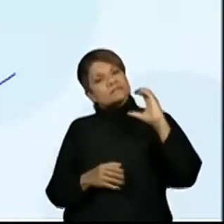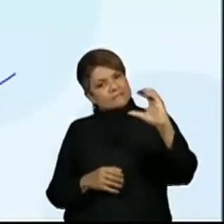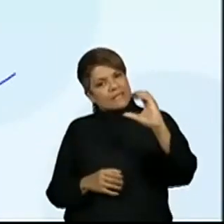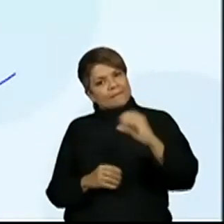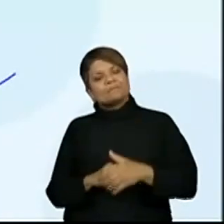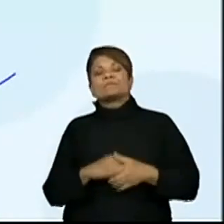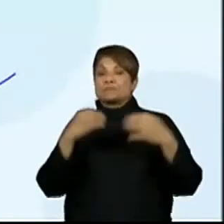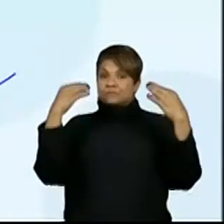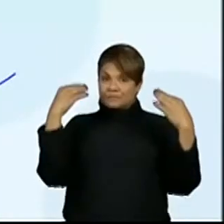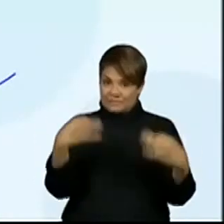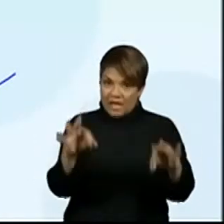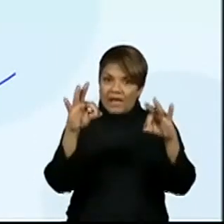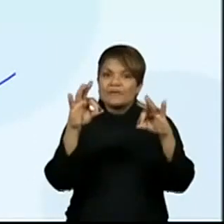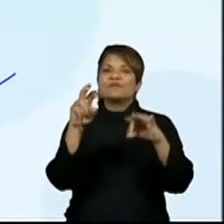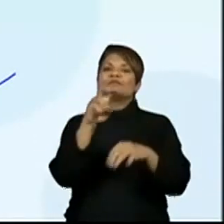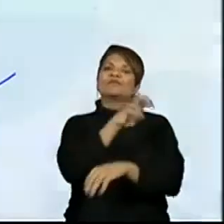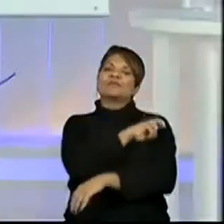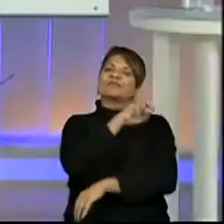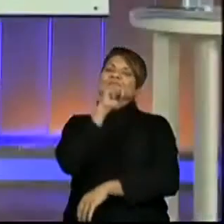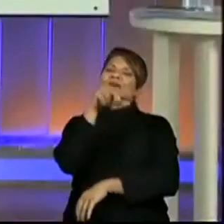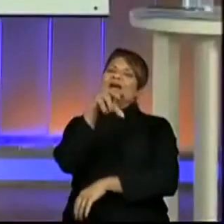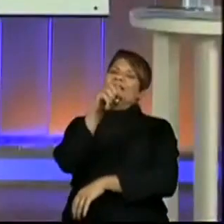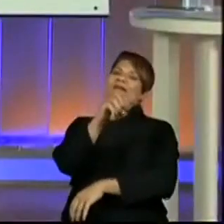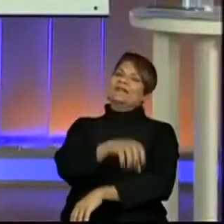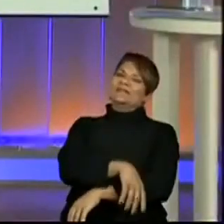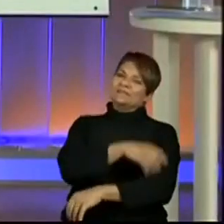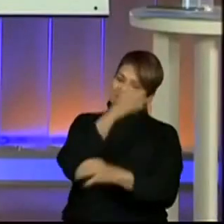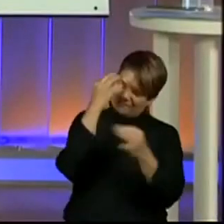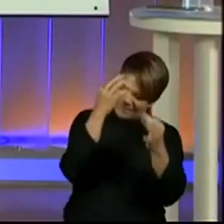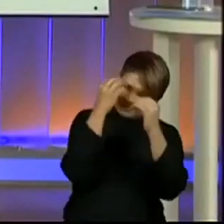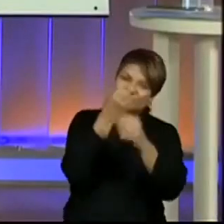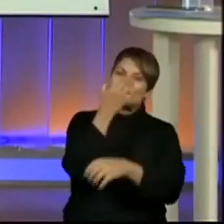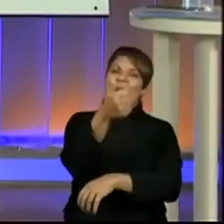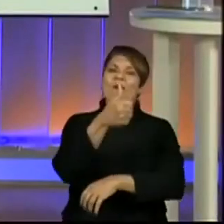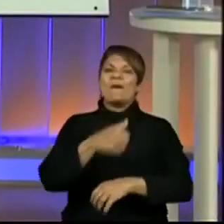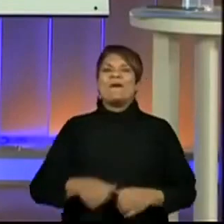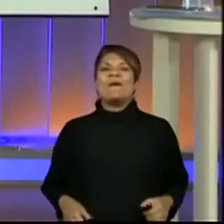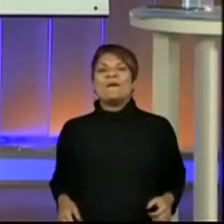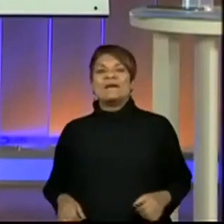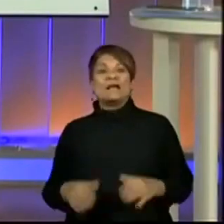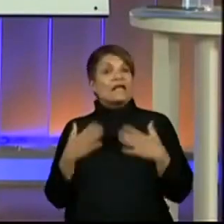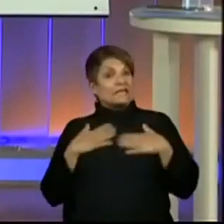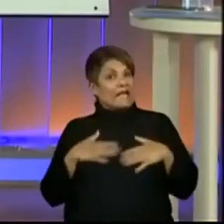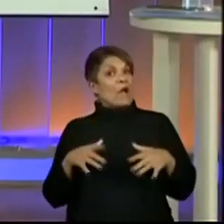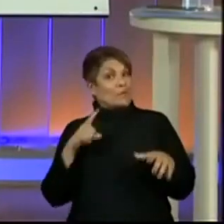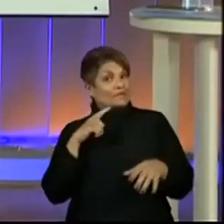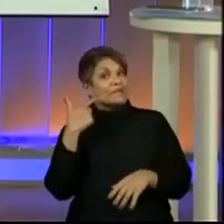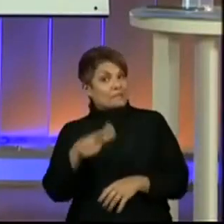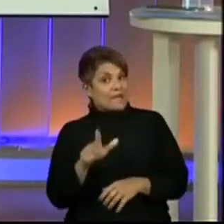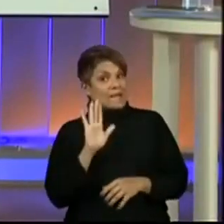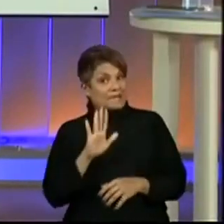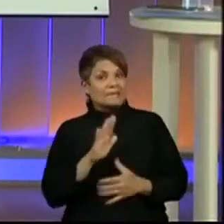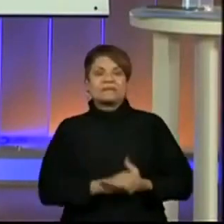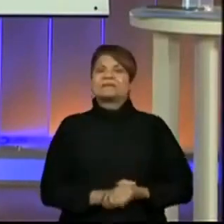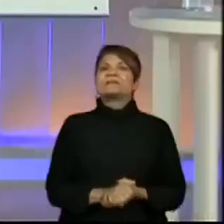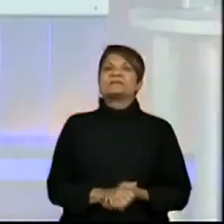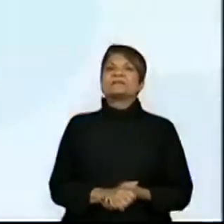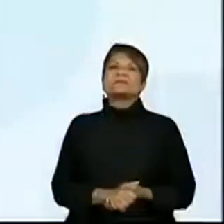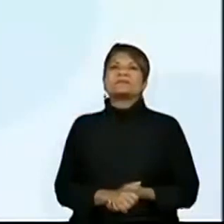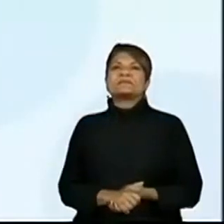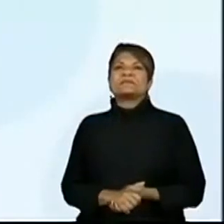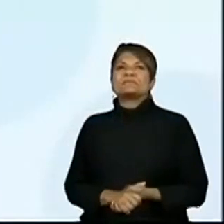Certo, quinto ano. Perfeito. Muito bom. Calma que nós temos mais duas. Olha só.